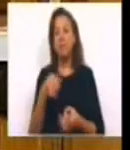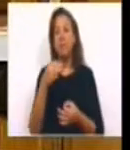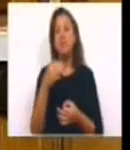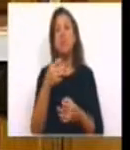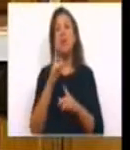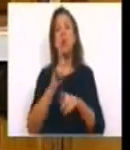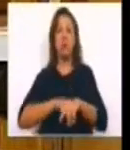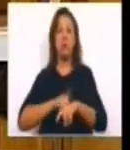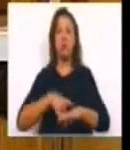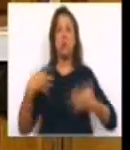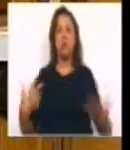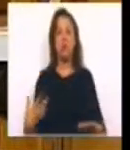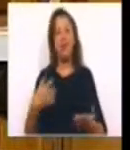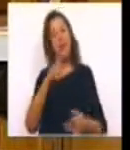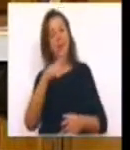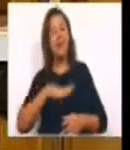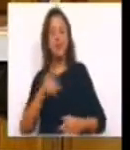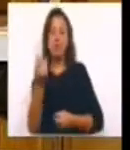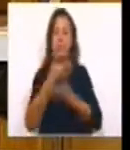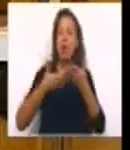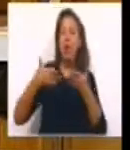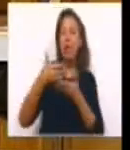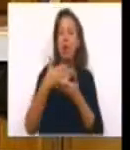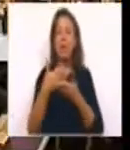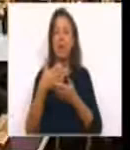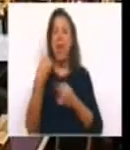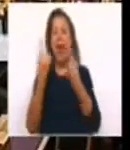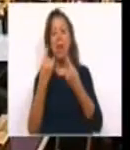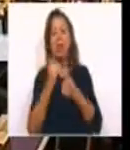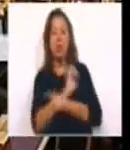queremos uma economia dominada por alguns, em prejuízo de todos.